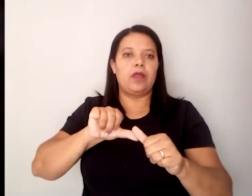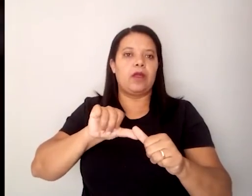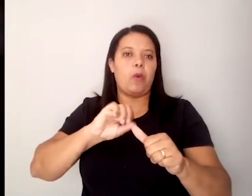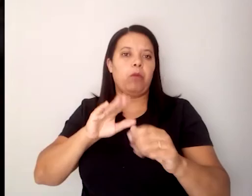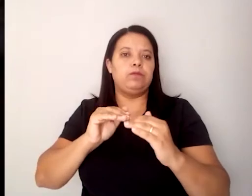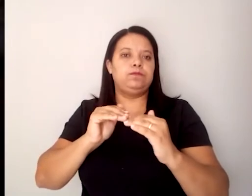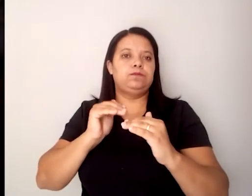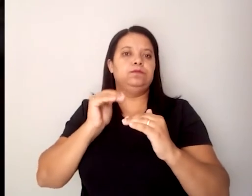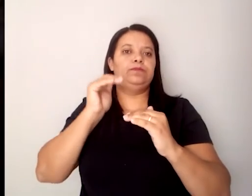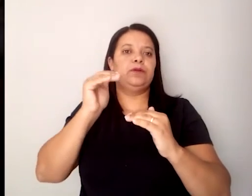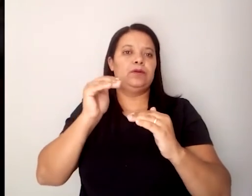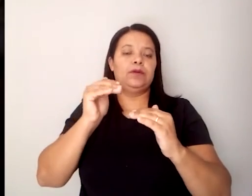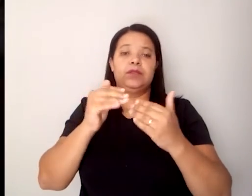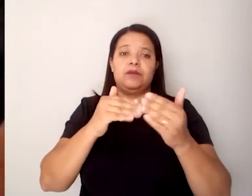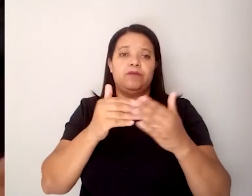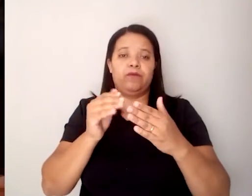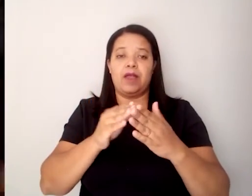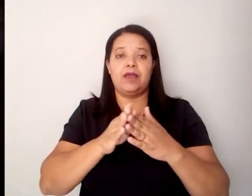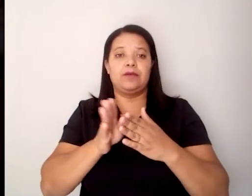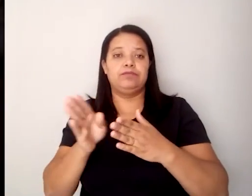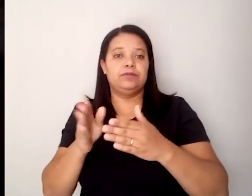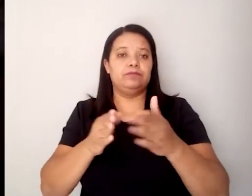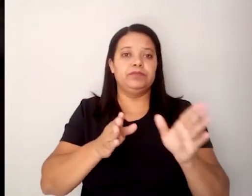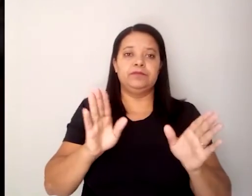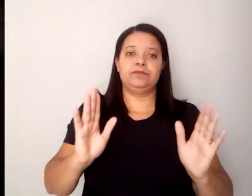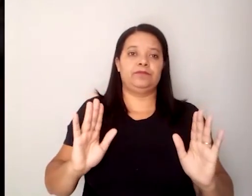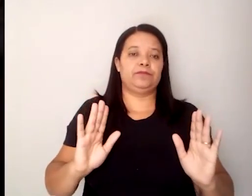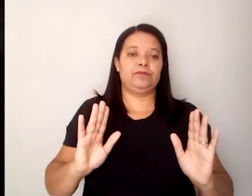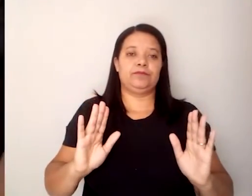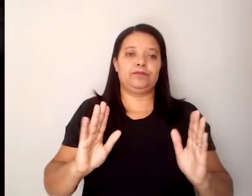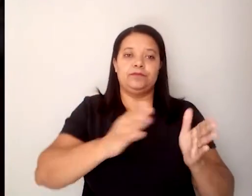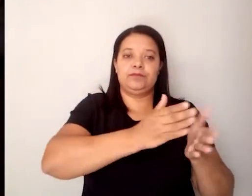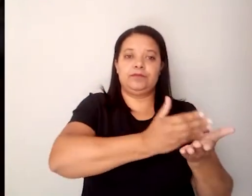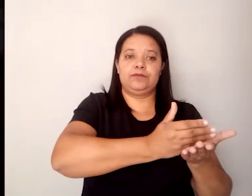maneira, para qualquer lado, né? Numa estrutura rizomática.